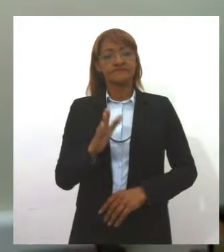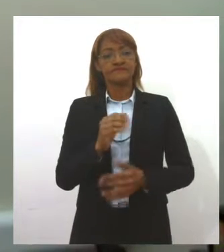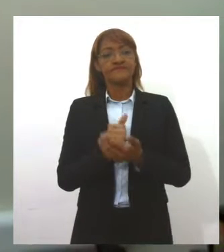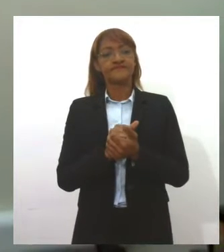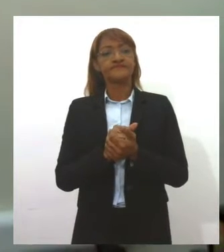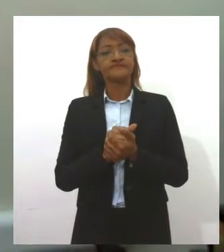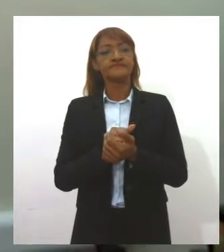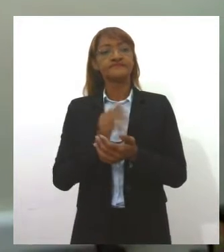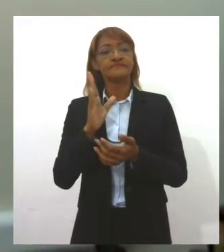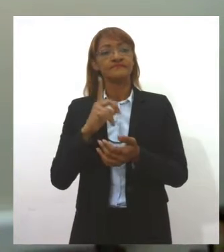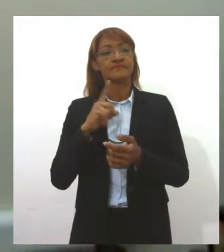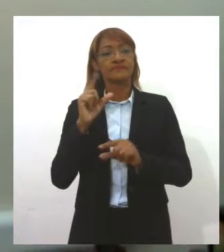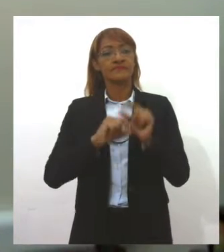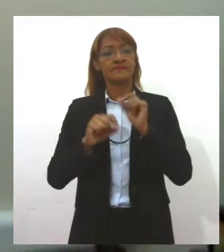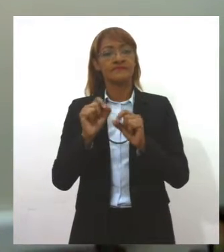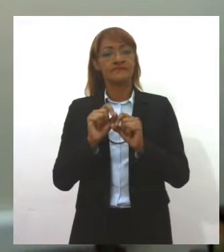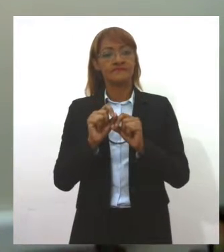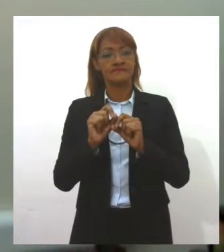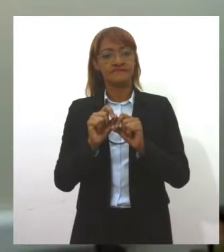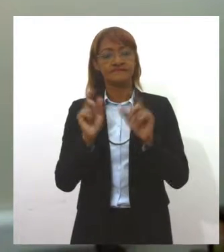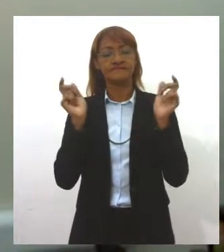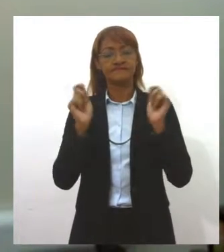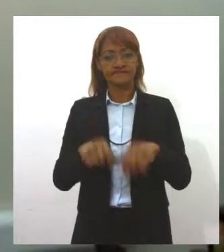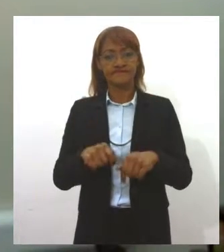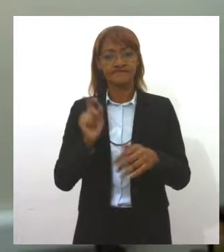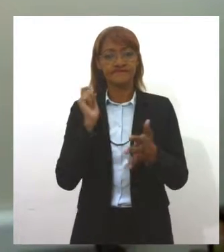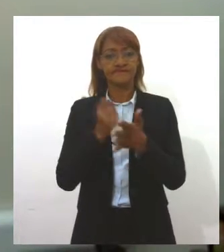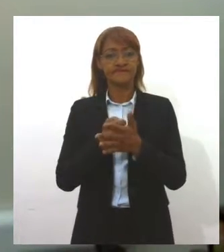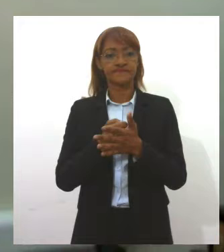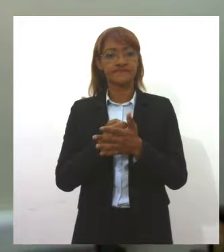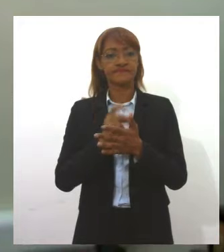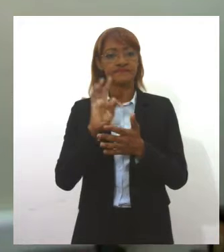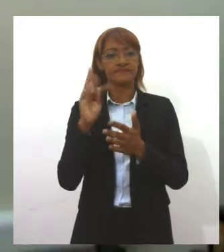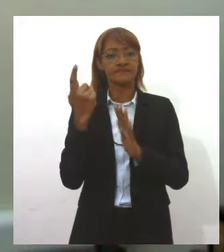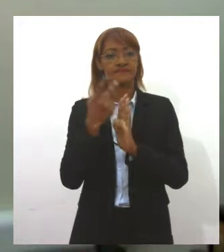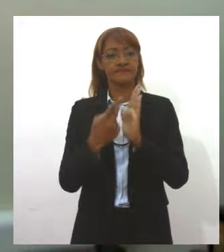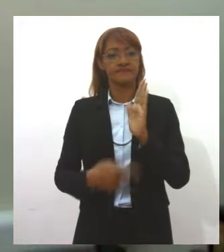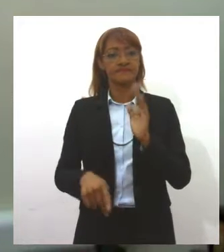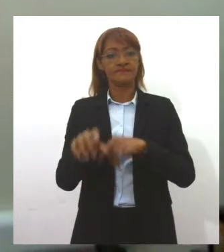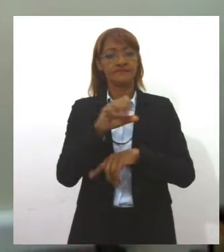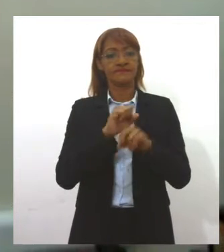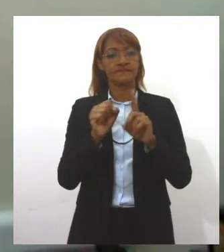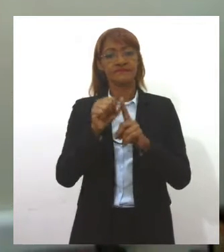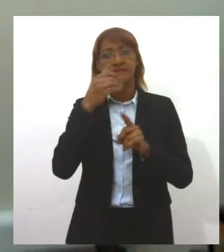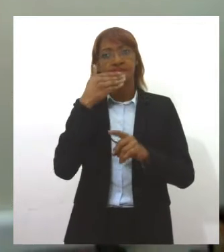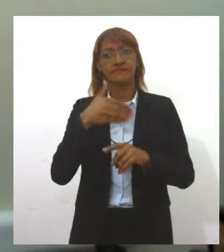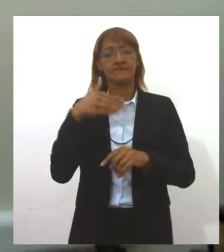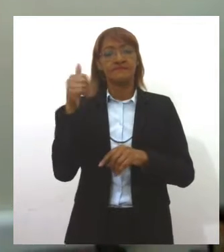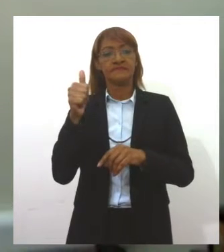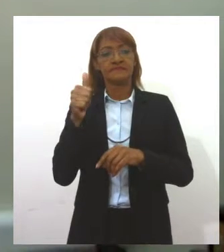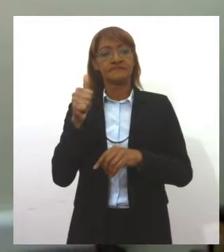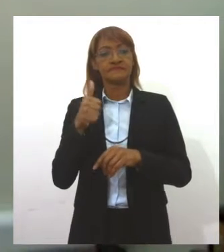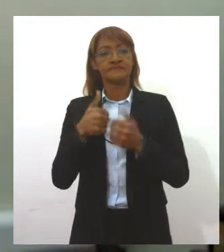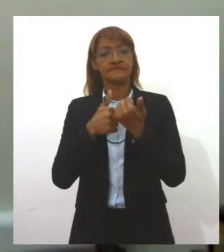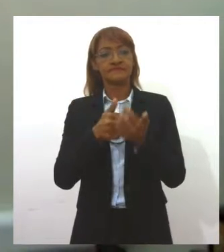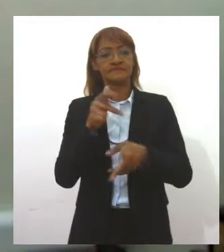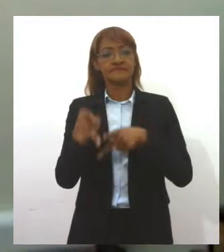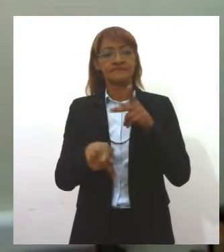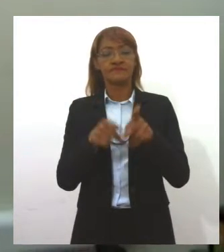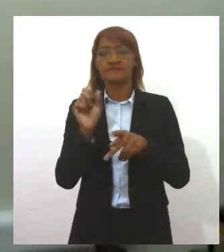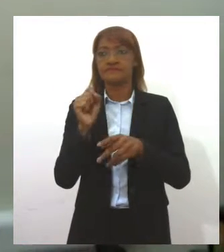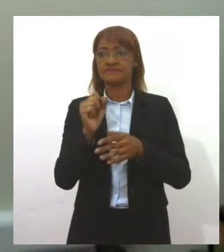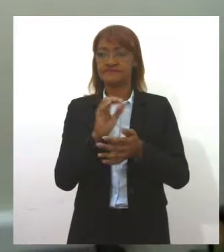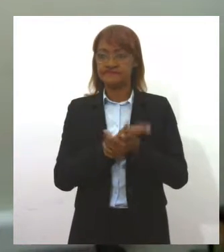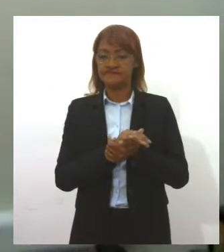arrecadados que o governo consegue financiar os projetos sociais e realizar melhorias em prol da população sergipana.